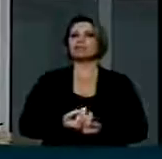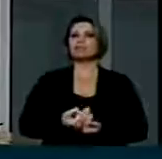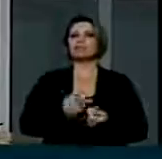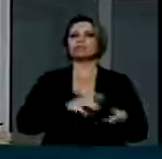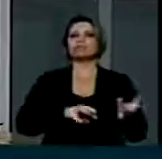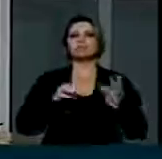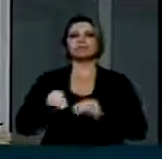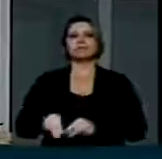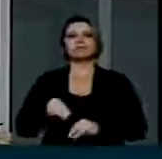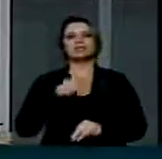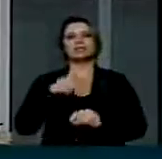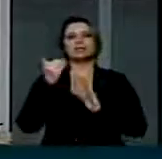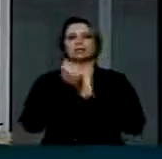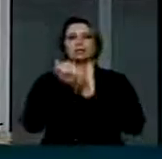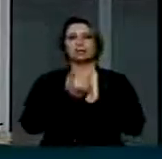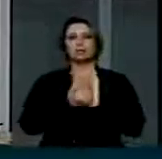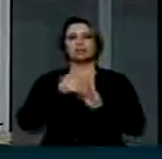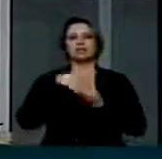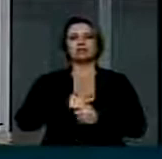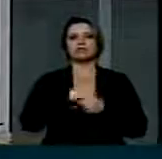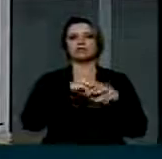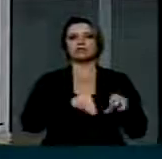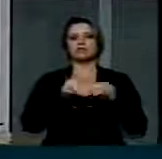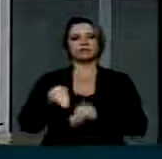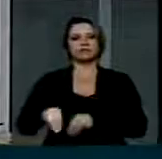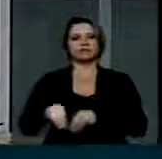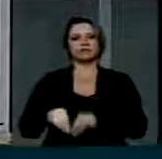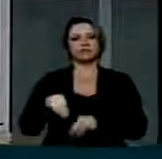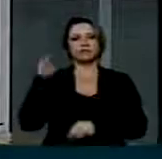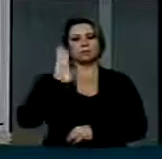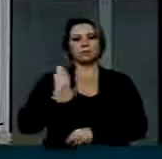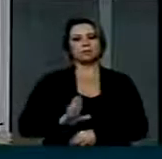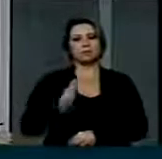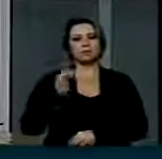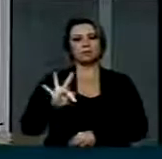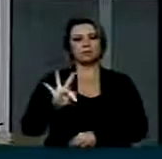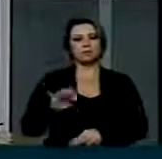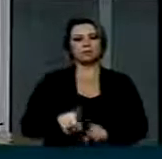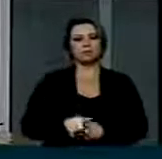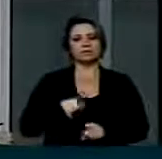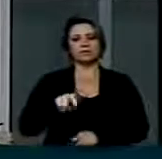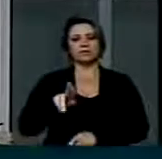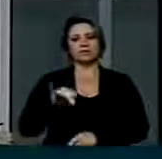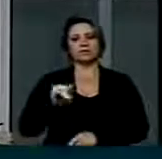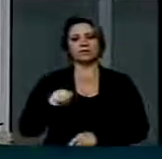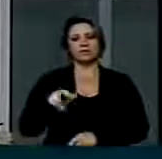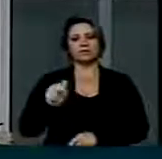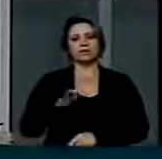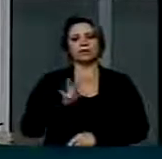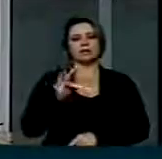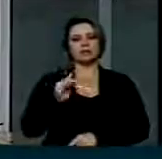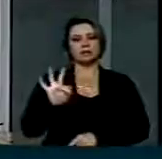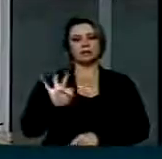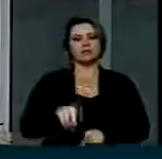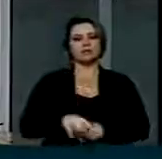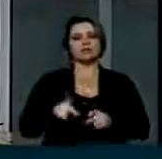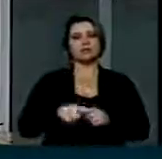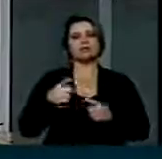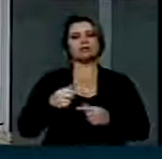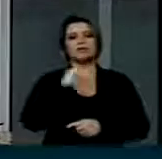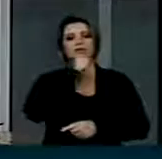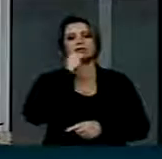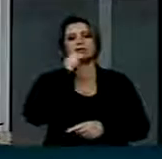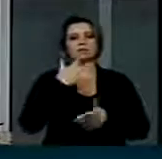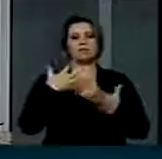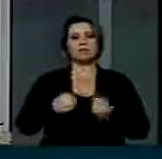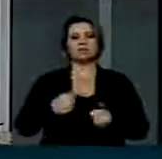votação do Acordo Brasil-França. Diferente do que pretendíamos e do que a bancada do Amapá acertou com